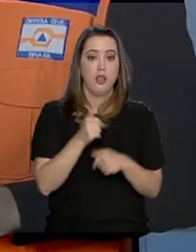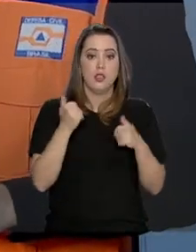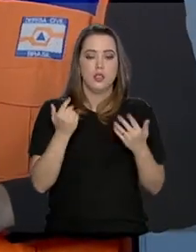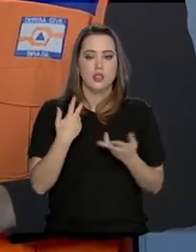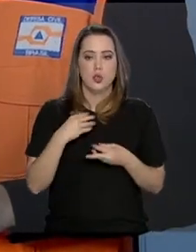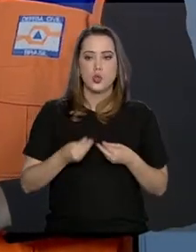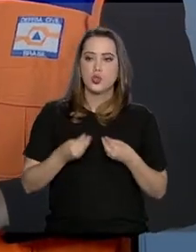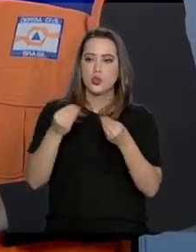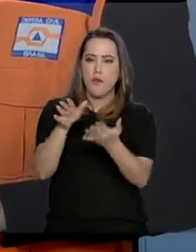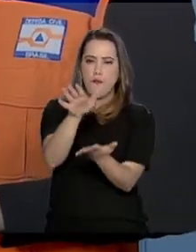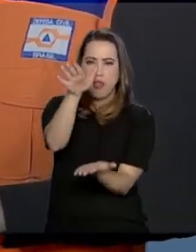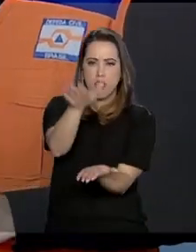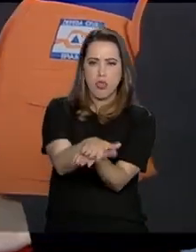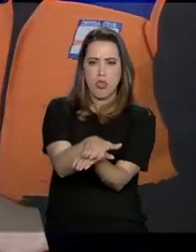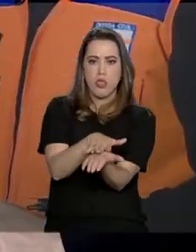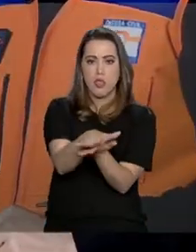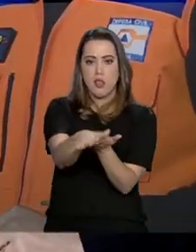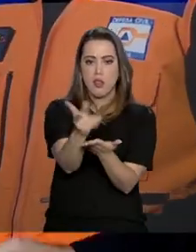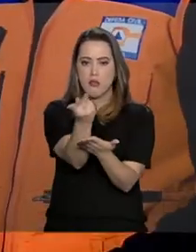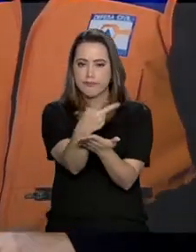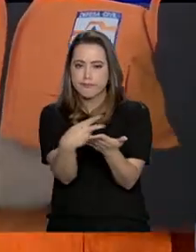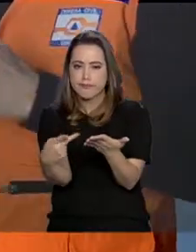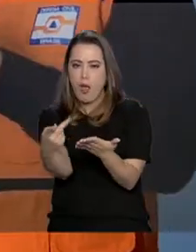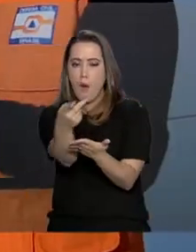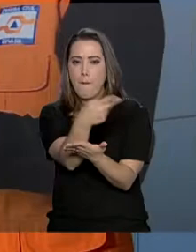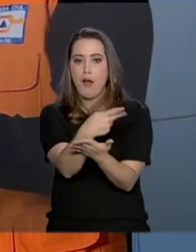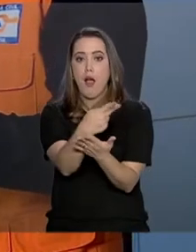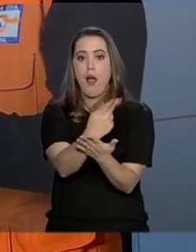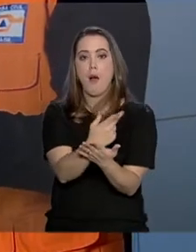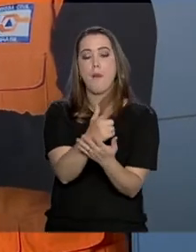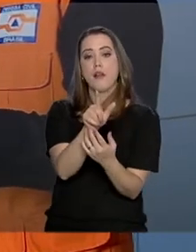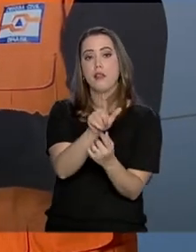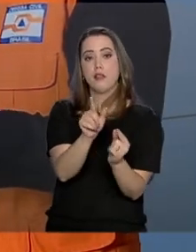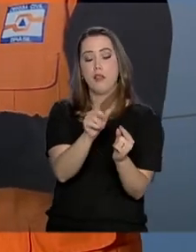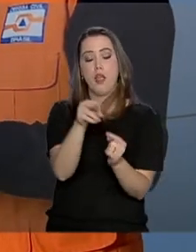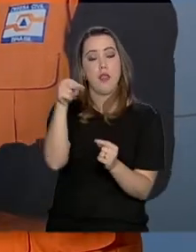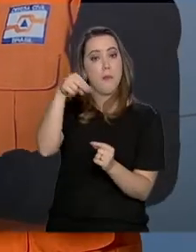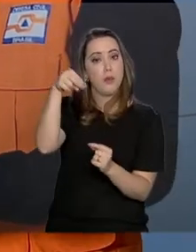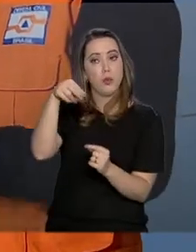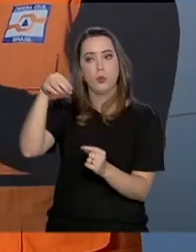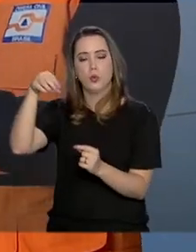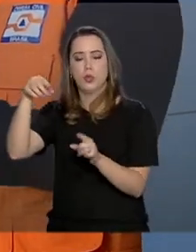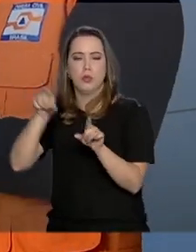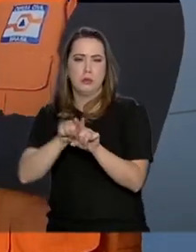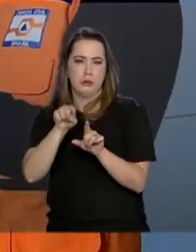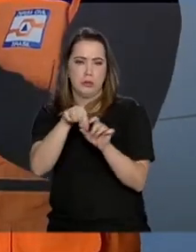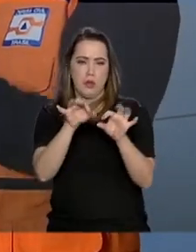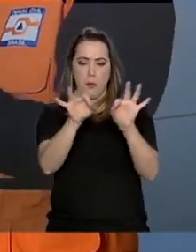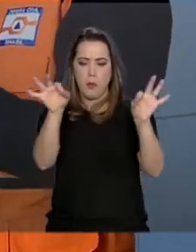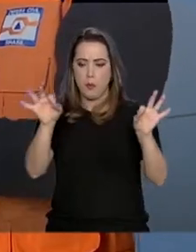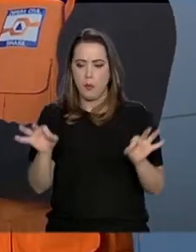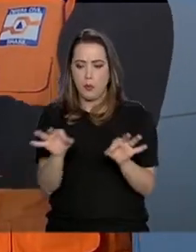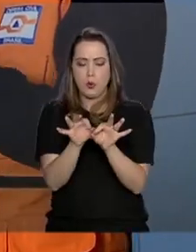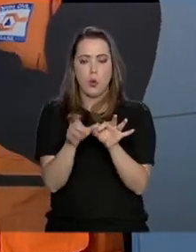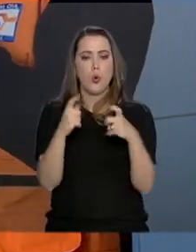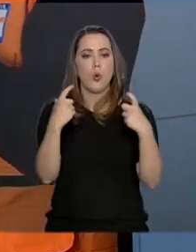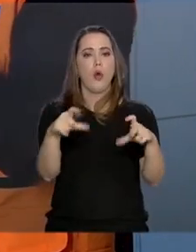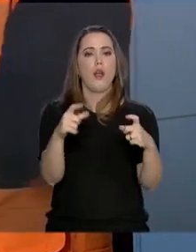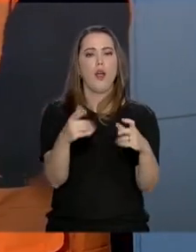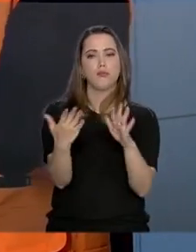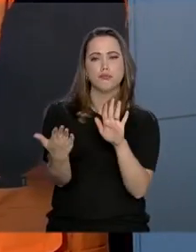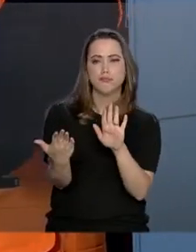encaminhamos essas coordenadas geográficas para as equipes de socorro e assistência que fazem, então, as buscas direcionadas